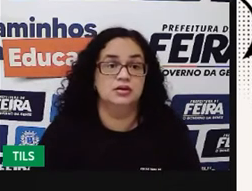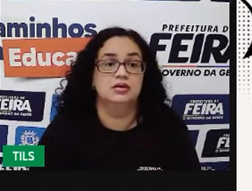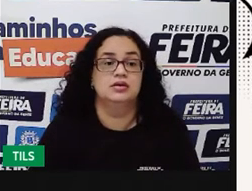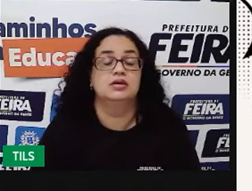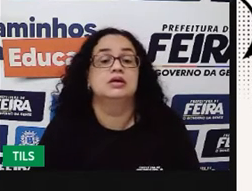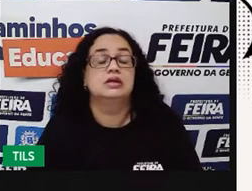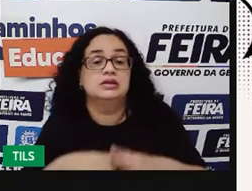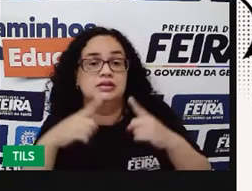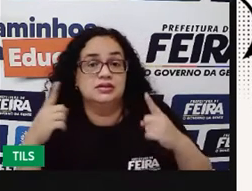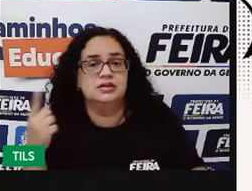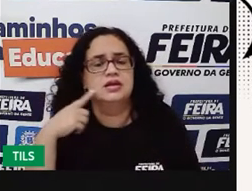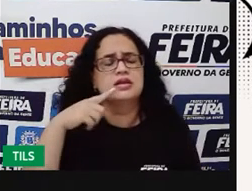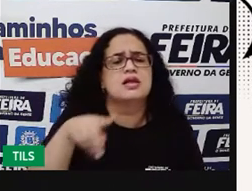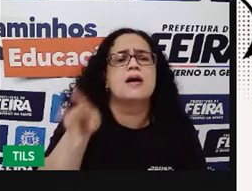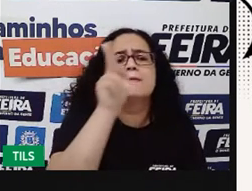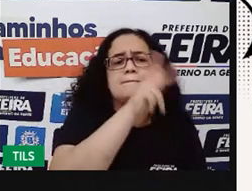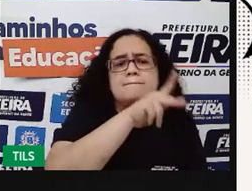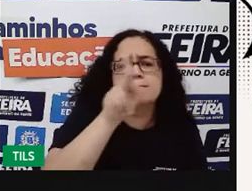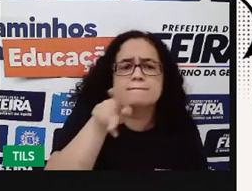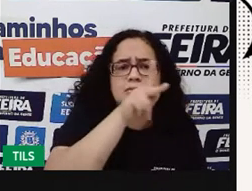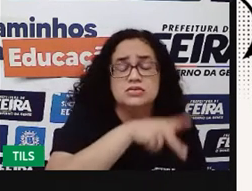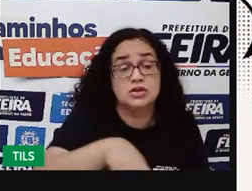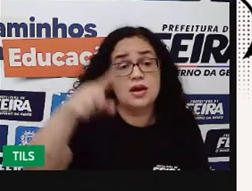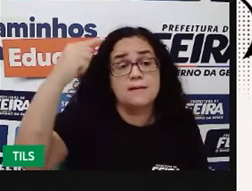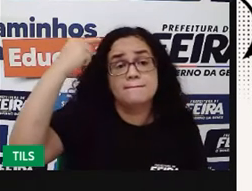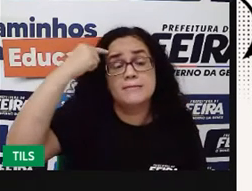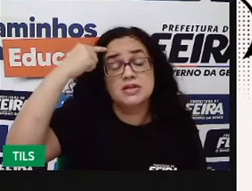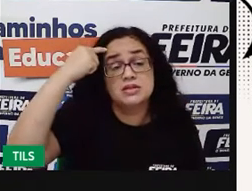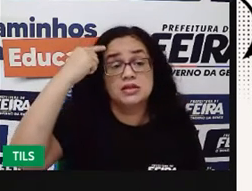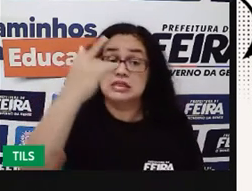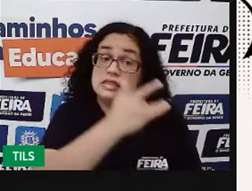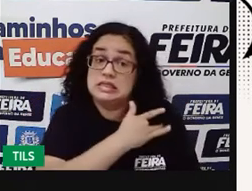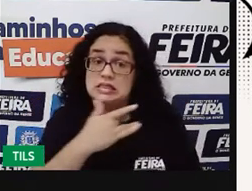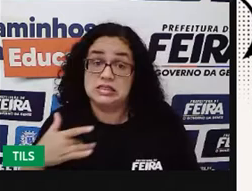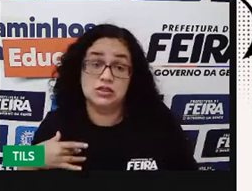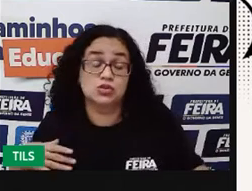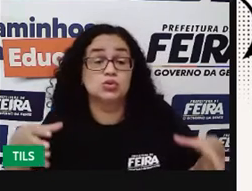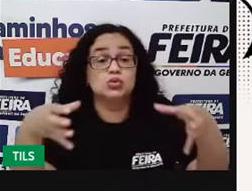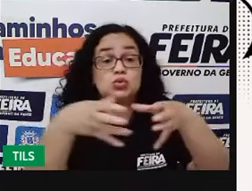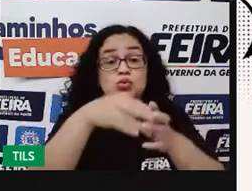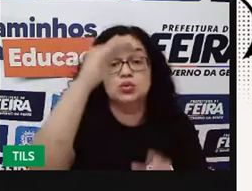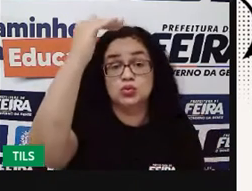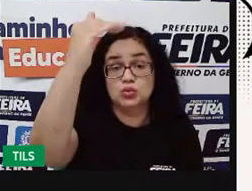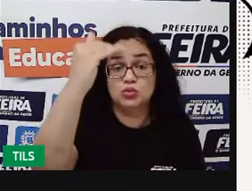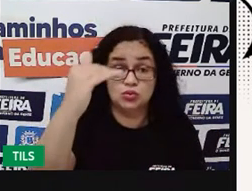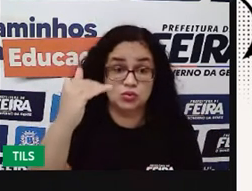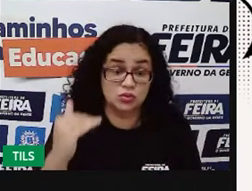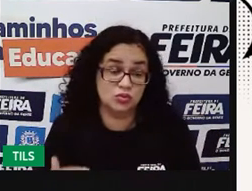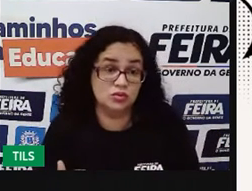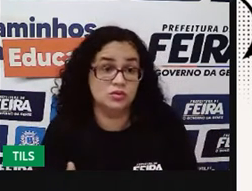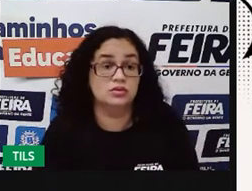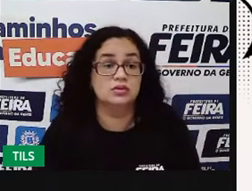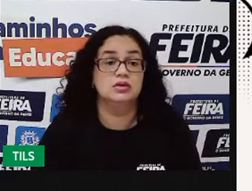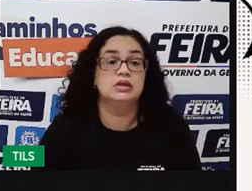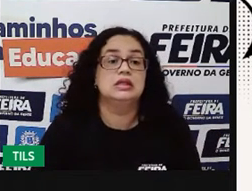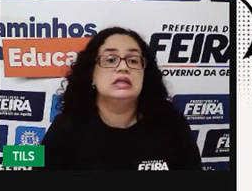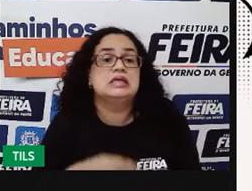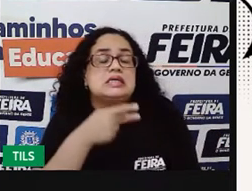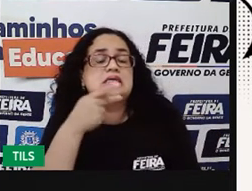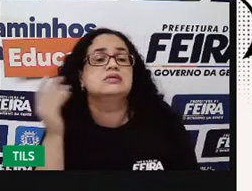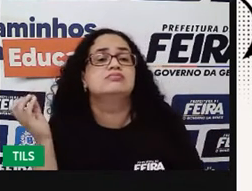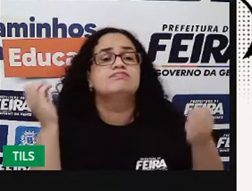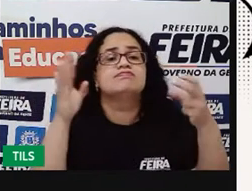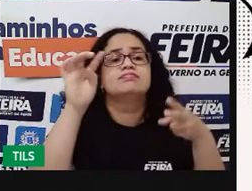E aí, então, a Protraz, pensando agora nessa saúde coletiva, alguns indicadores, que são indicadores, vamos dizer assim,